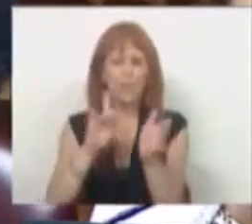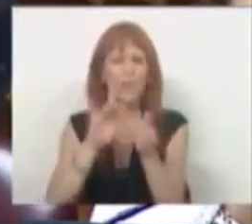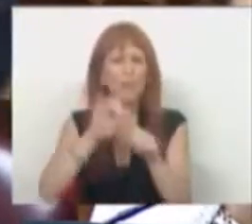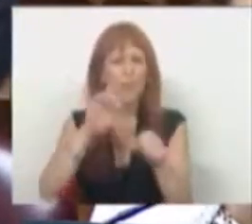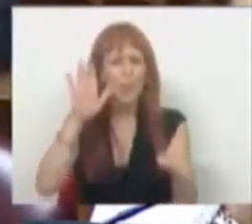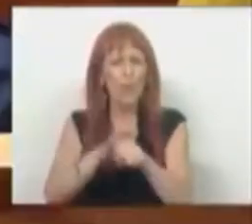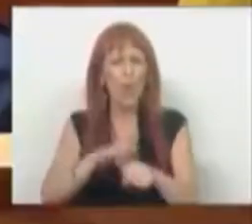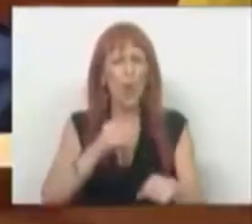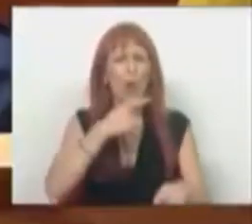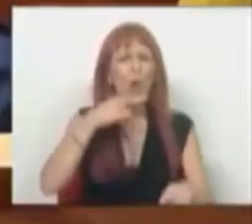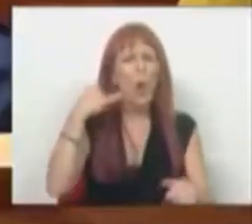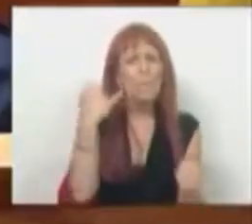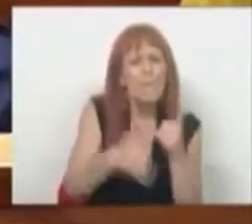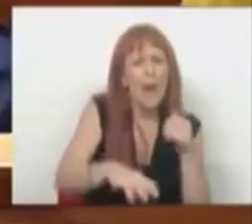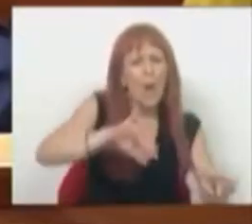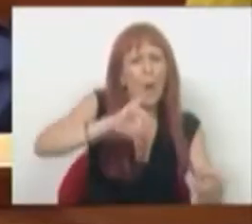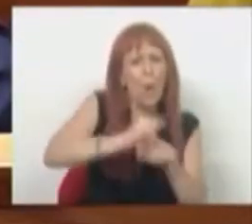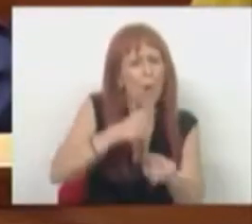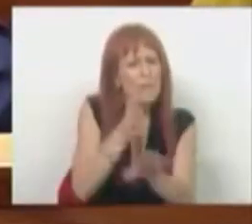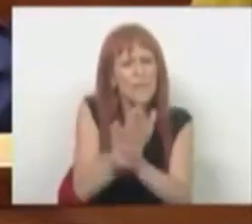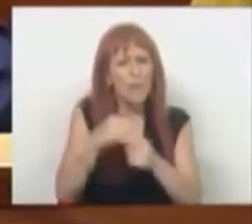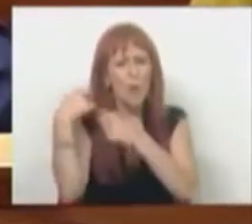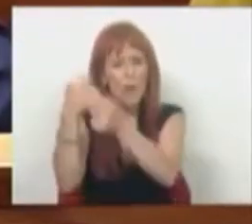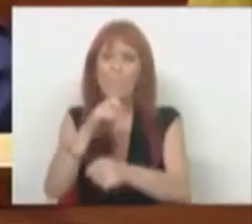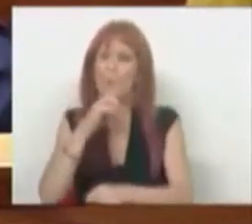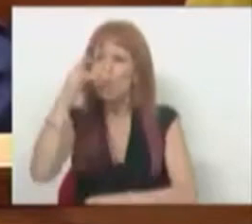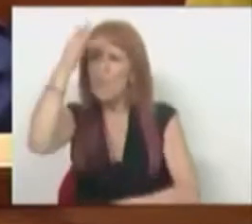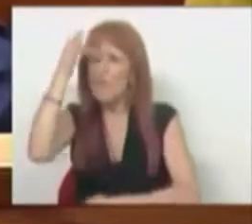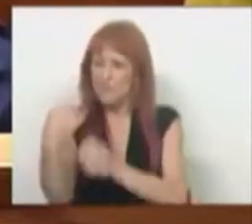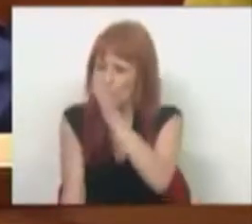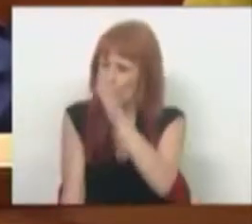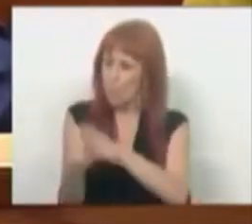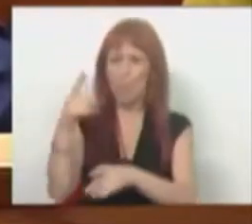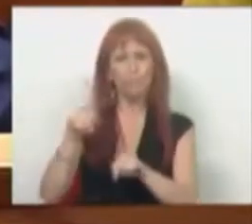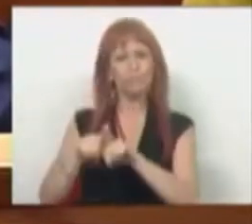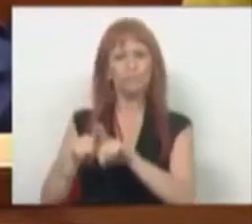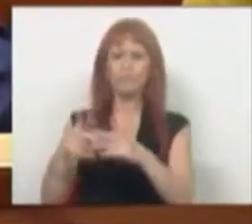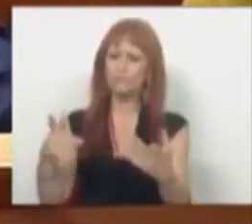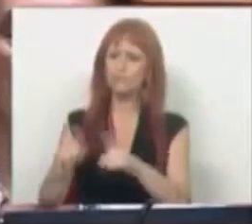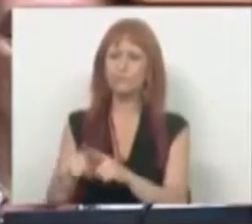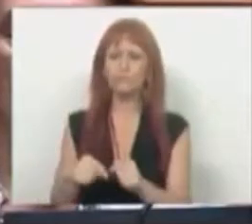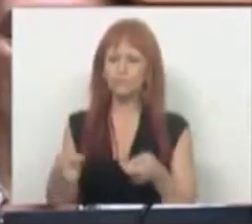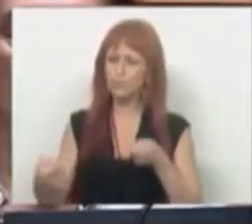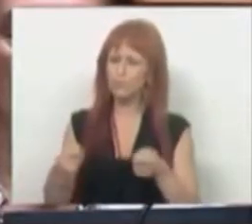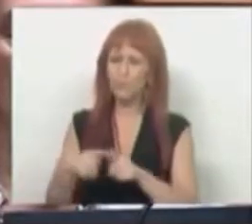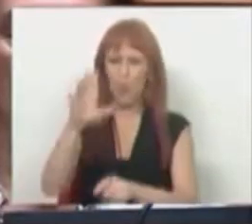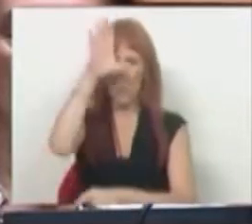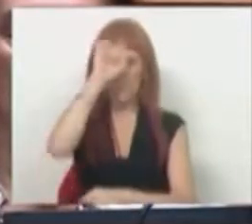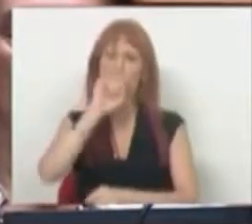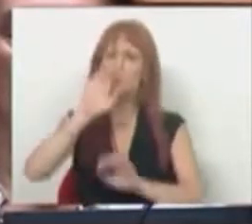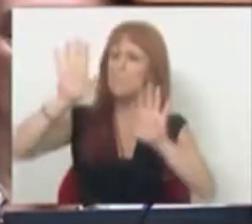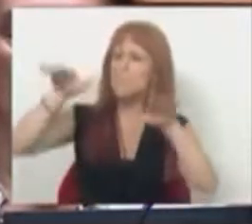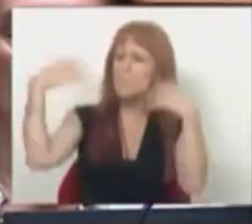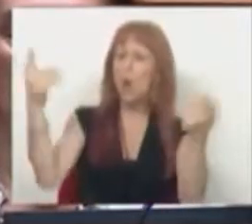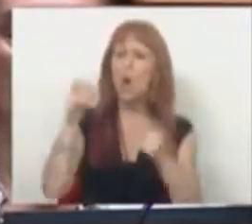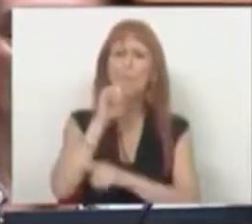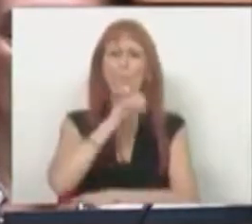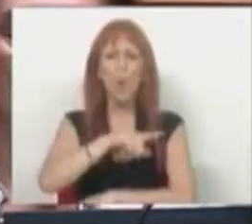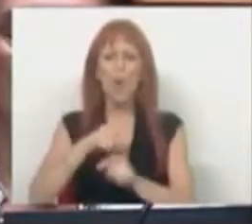outro setor de atividade agrícola, que possa facilmente constituir-se interlocutor do Governo, que possa